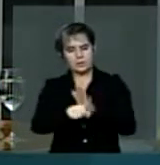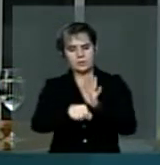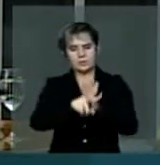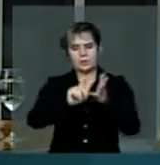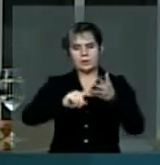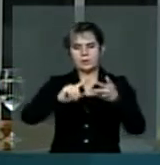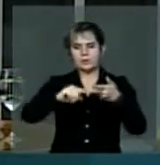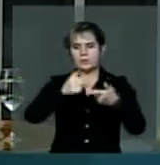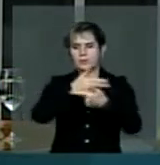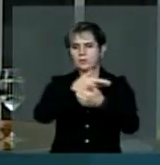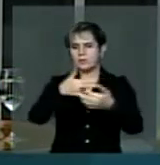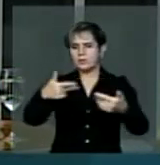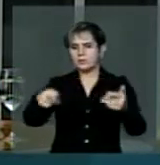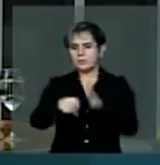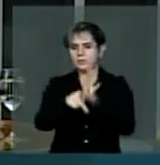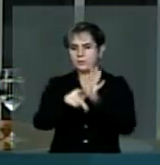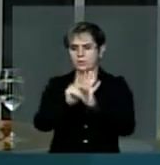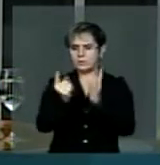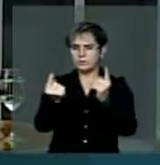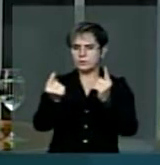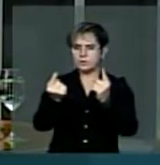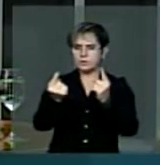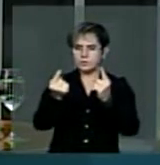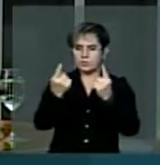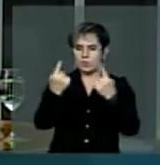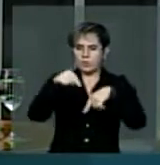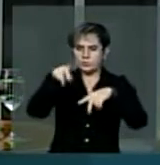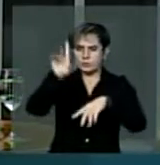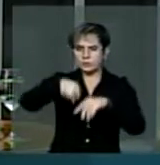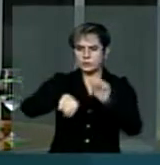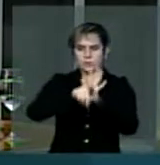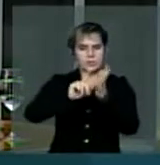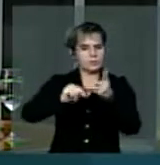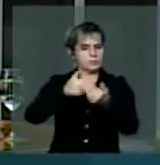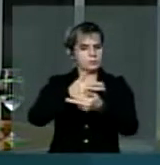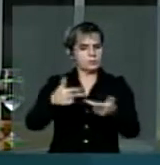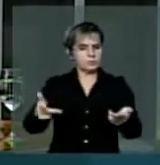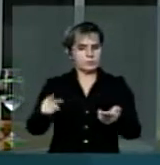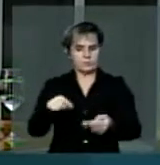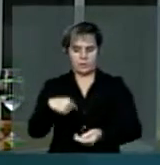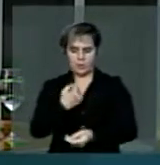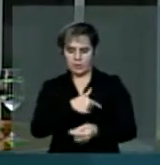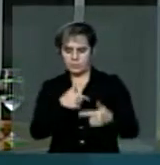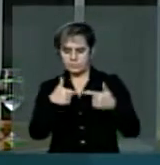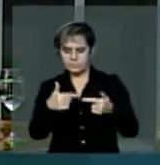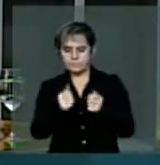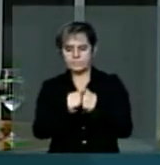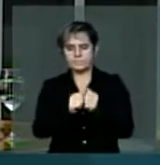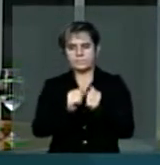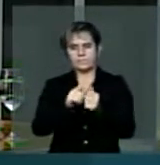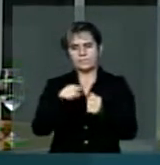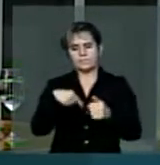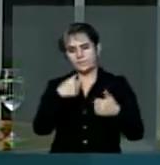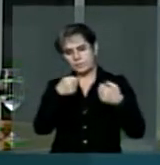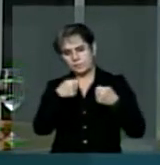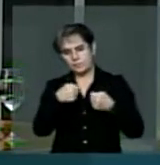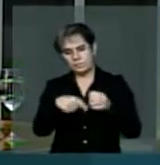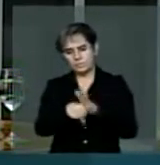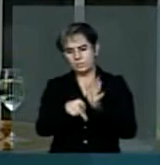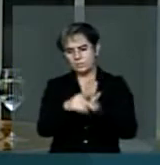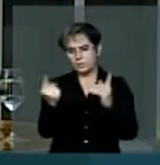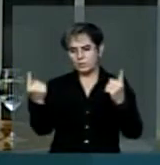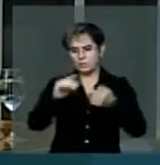diversas formas de violação desses direitos. Nossa luta e nosso combate ao